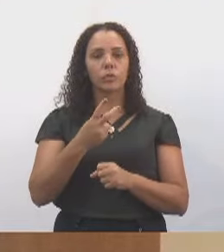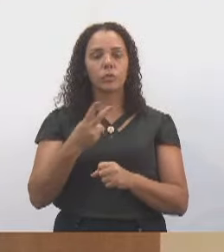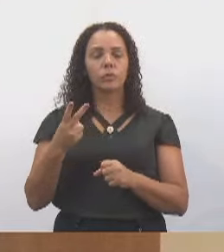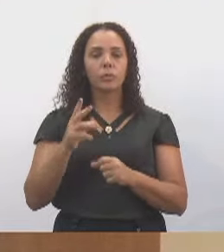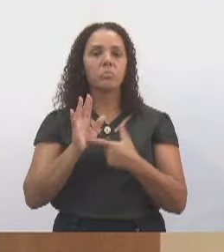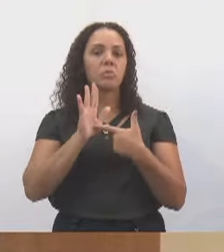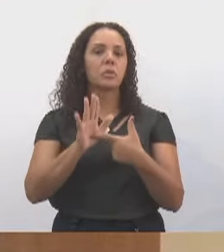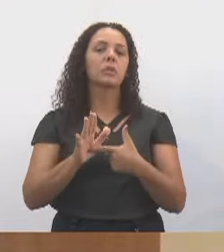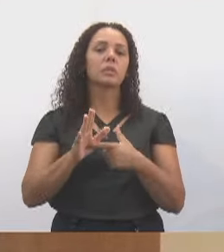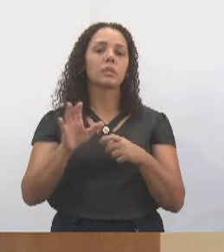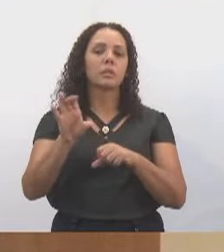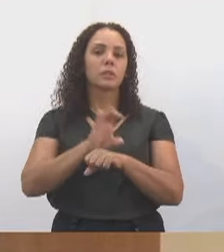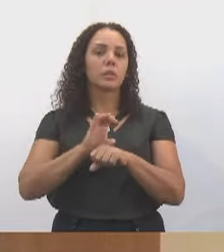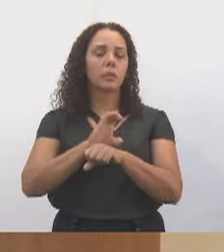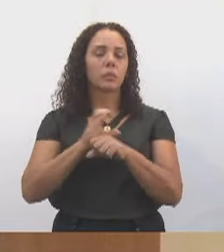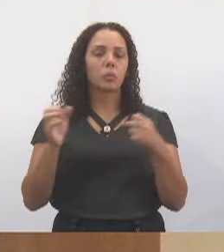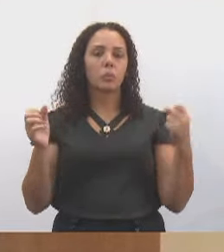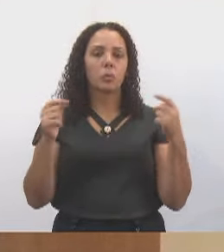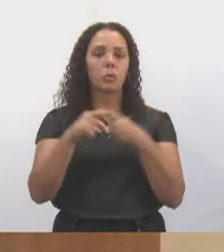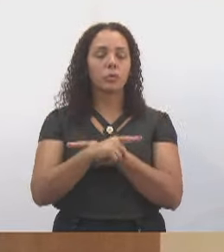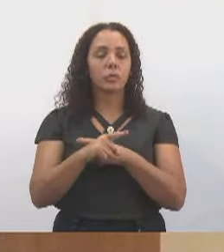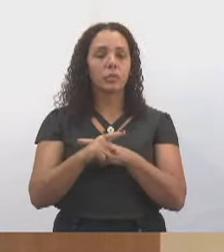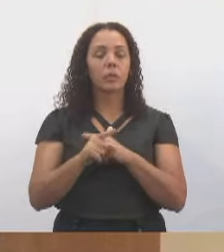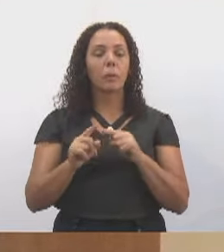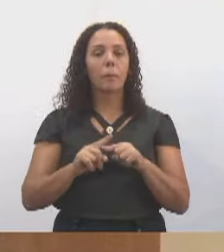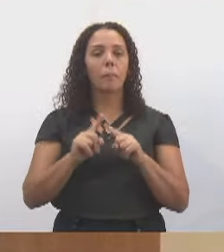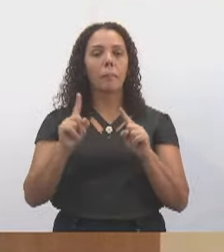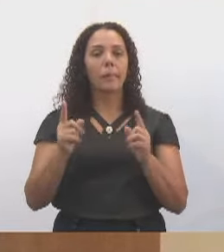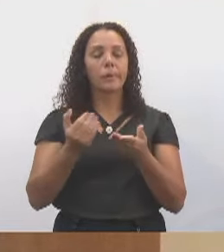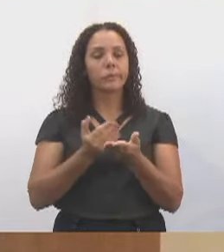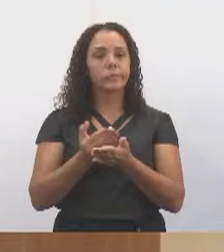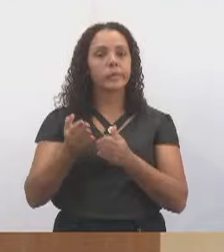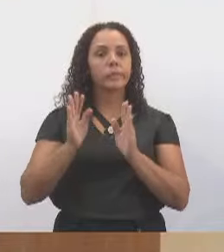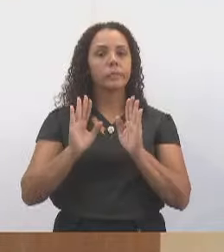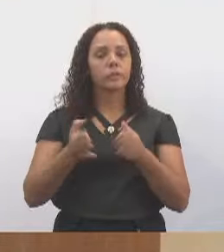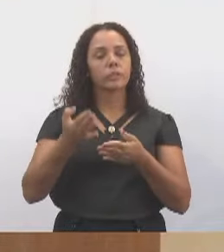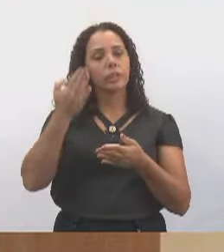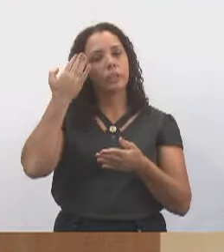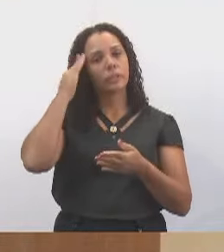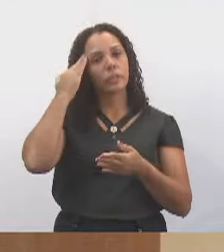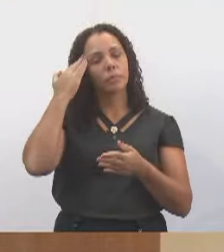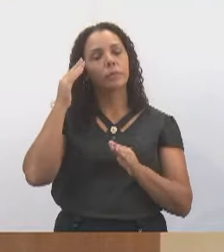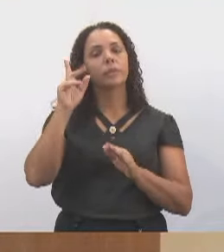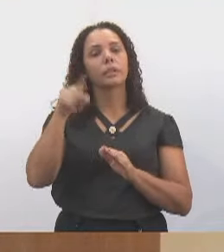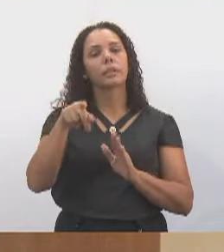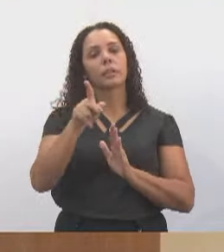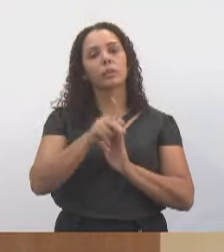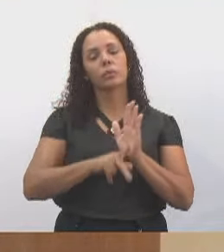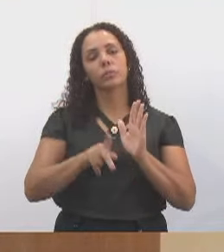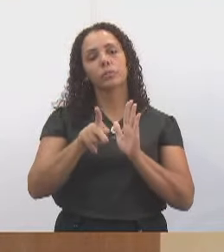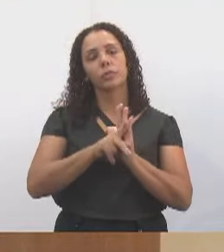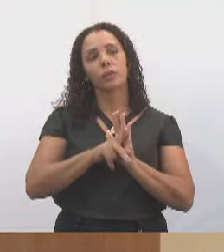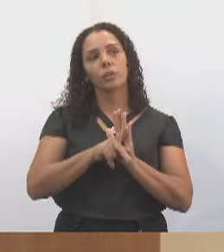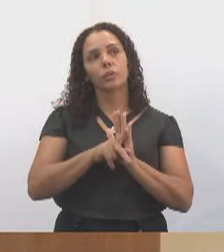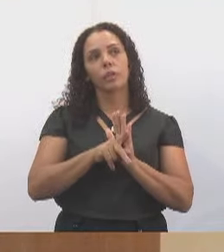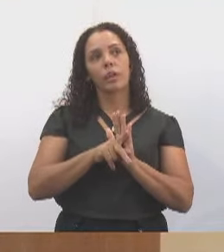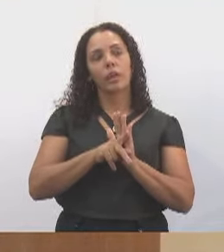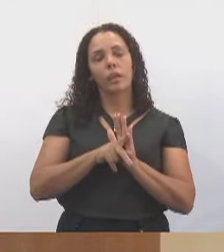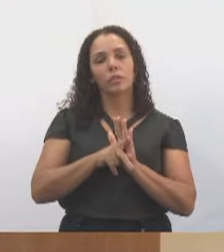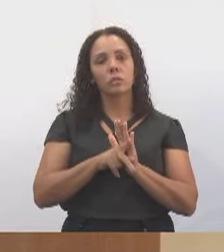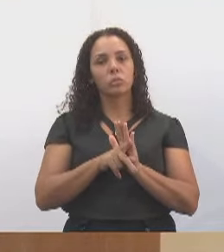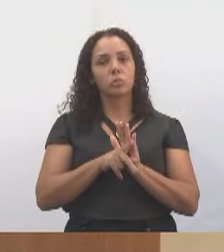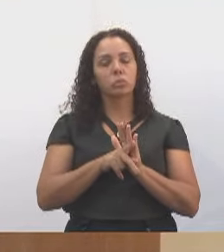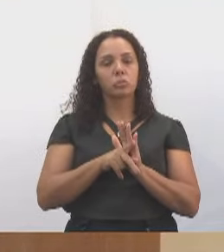projeto e desde o início eu tinha a clara convicção que era um projeto que não se